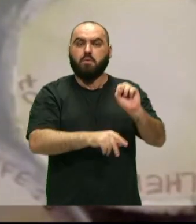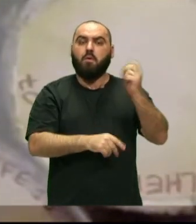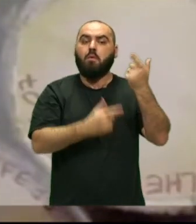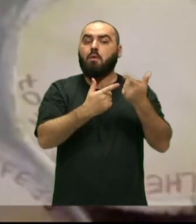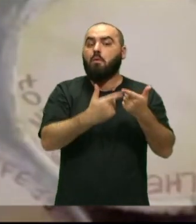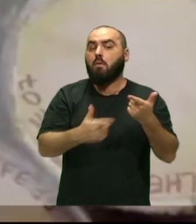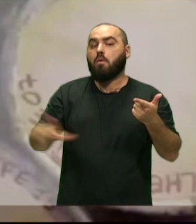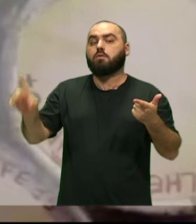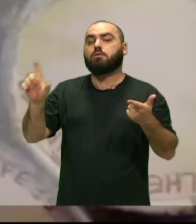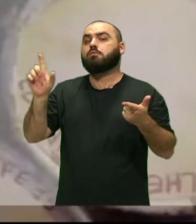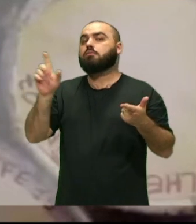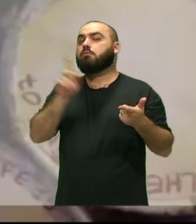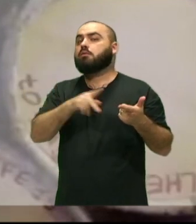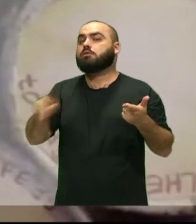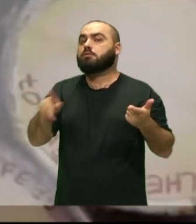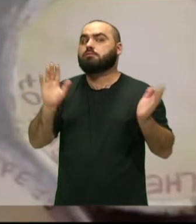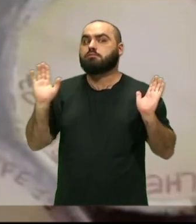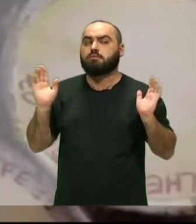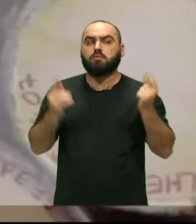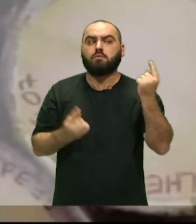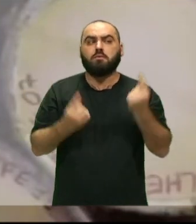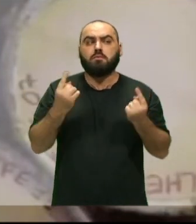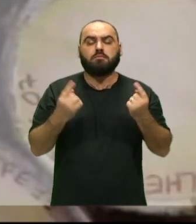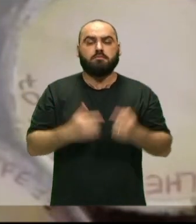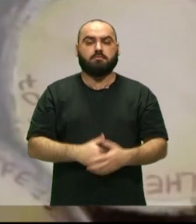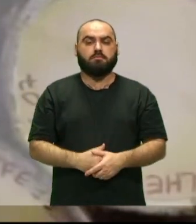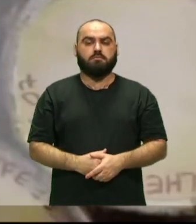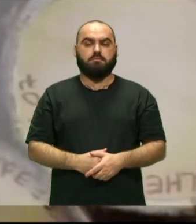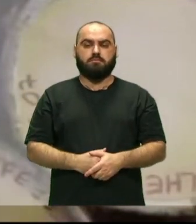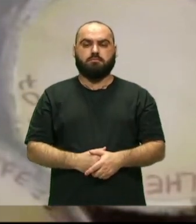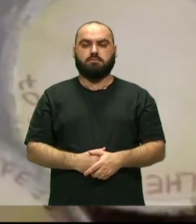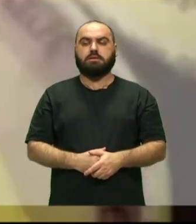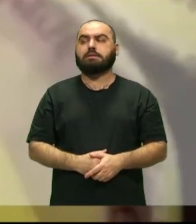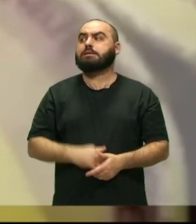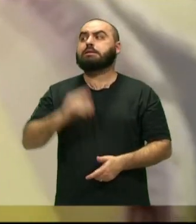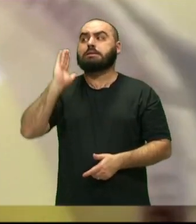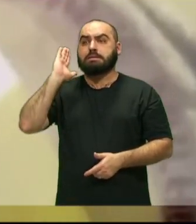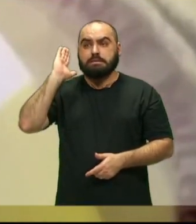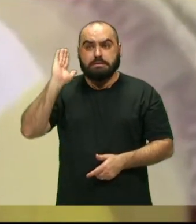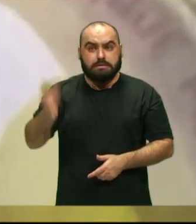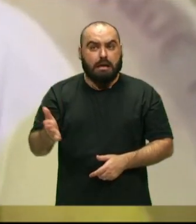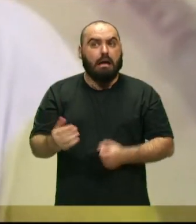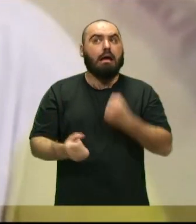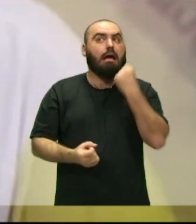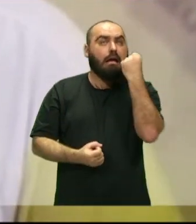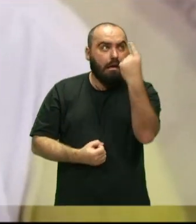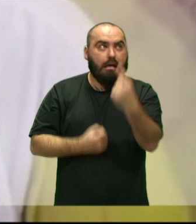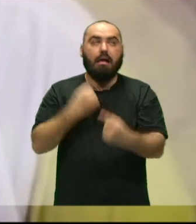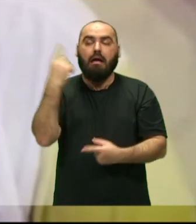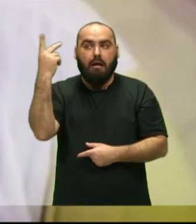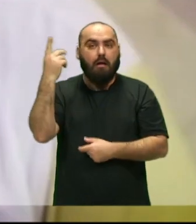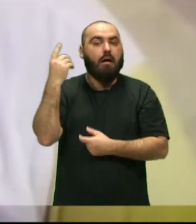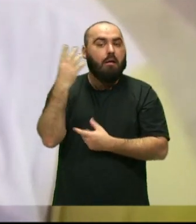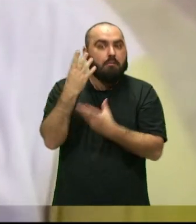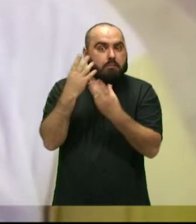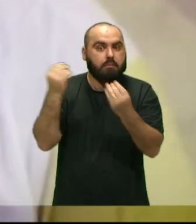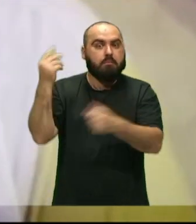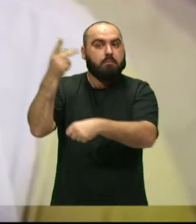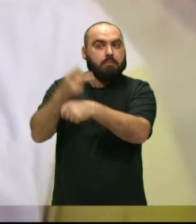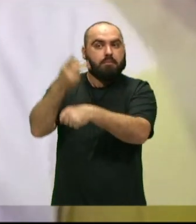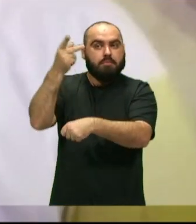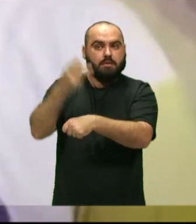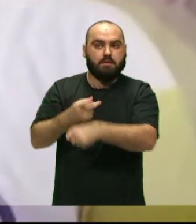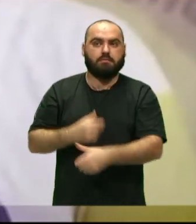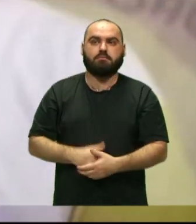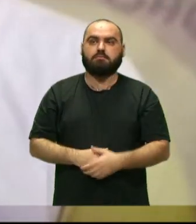projeto Ou De vocês? Muitos prêmios Já tivemos Alguns prêmios Alguns Alguns Tem o